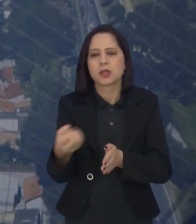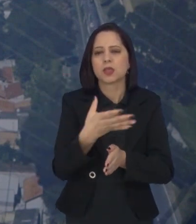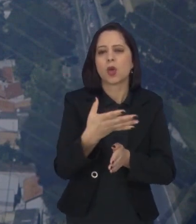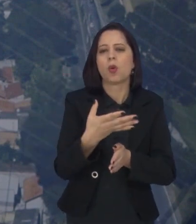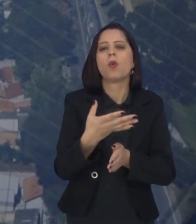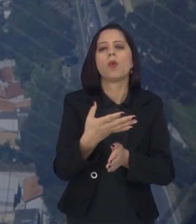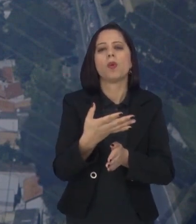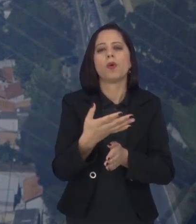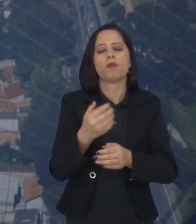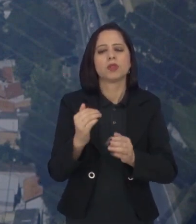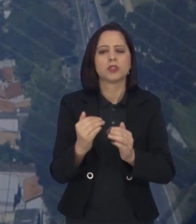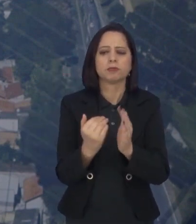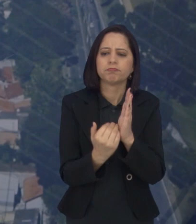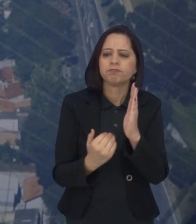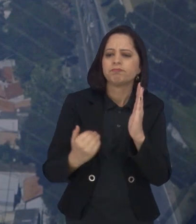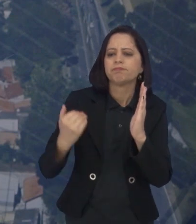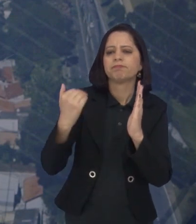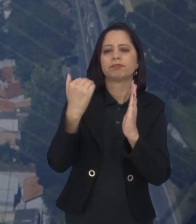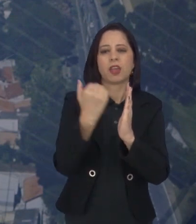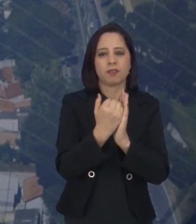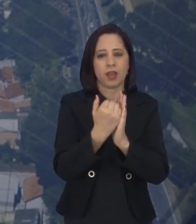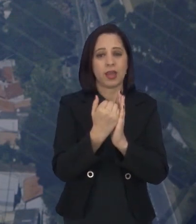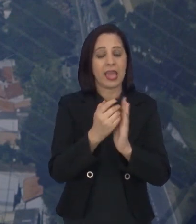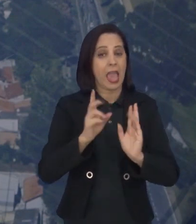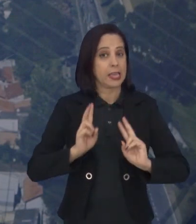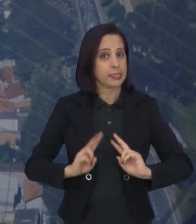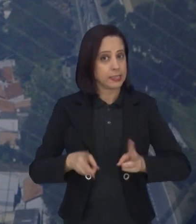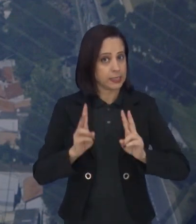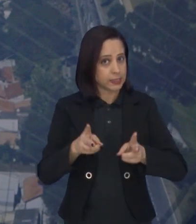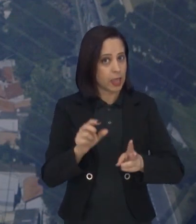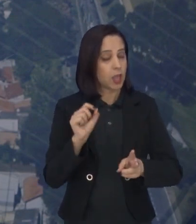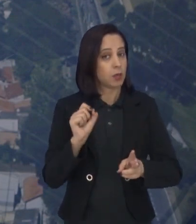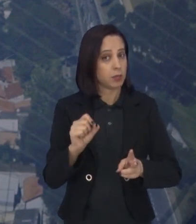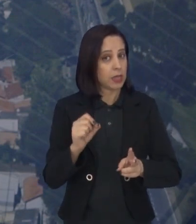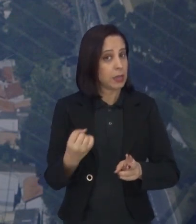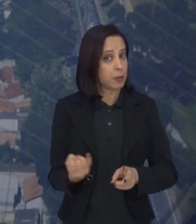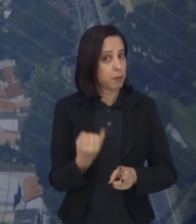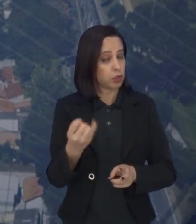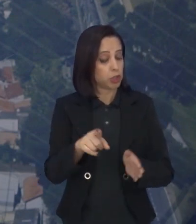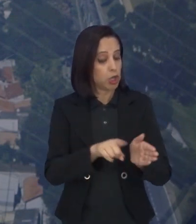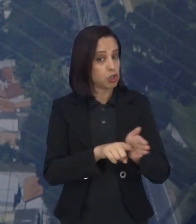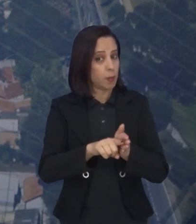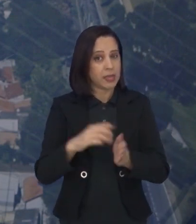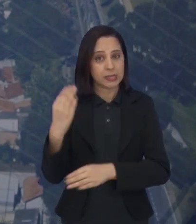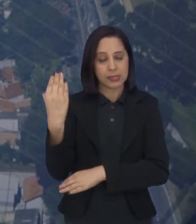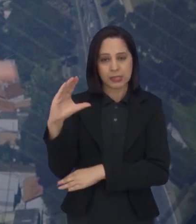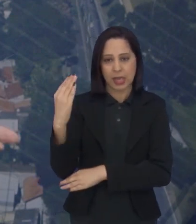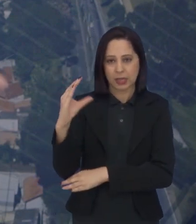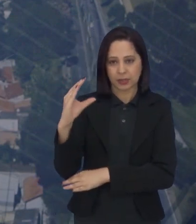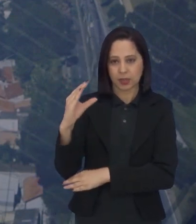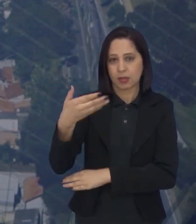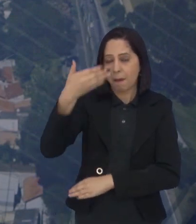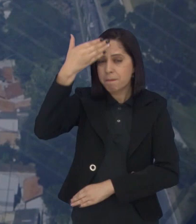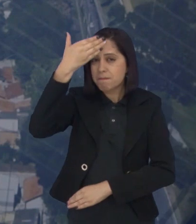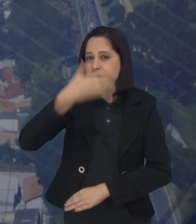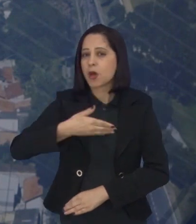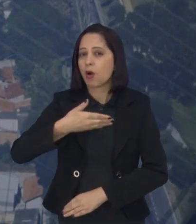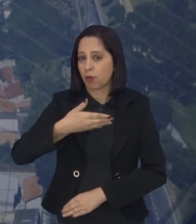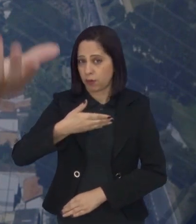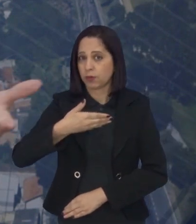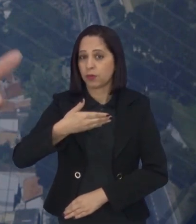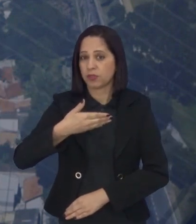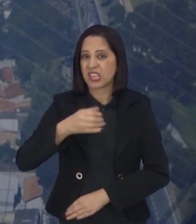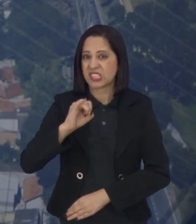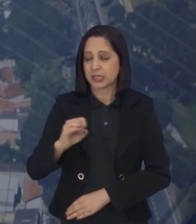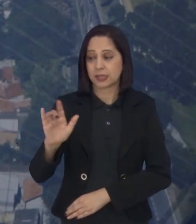reforçar sempre, falar com base na ciência, em estudos científicos que comprovam ou não a